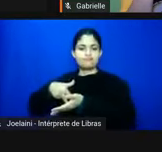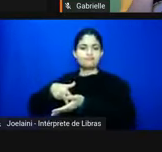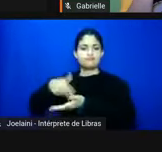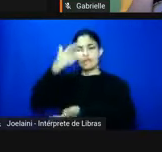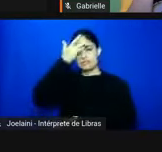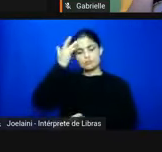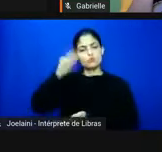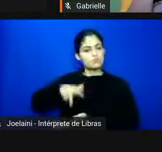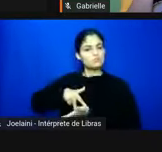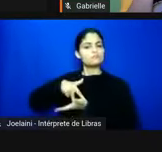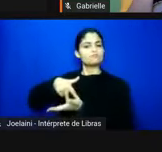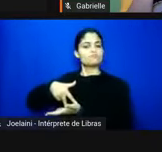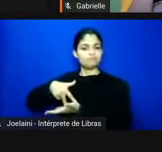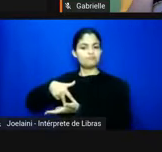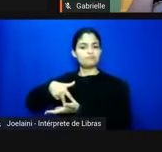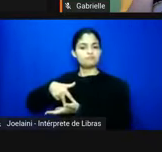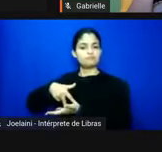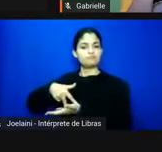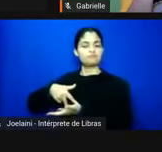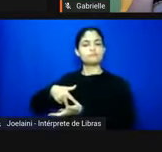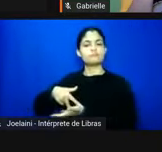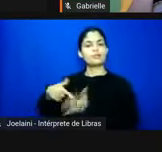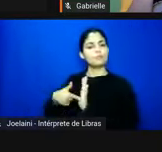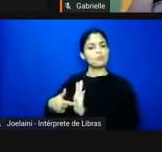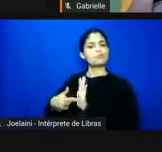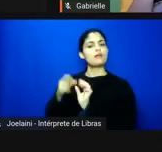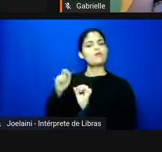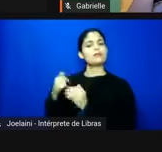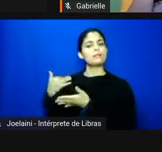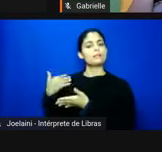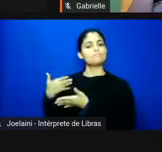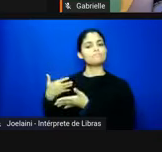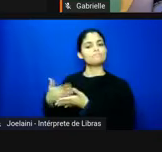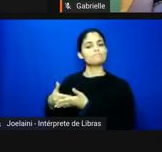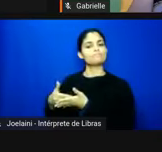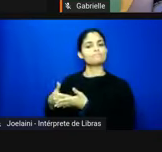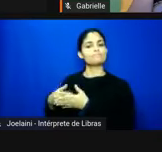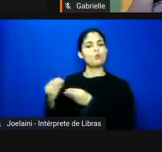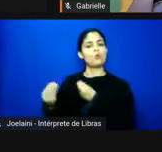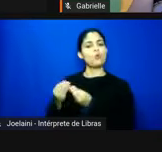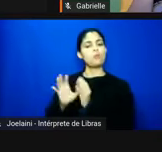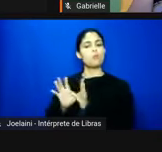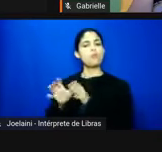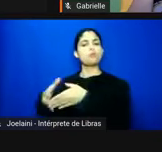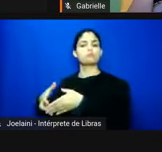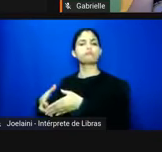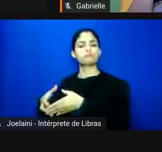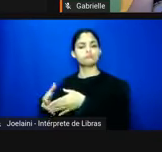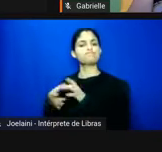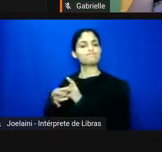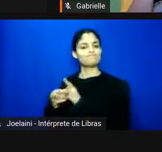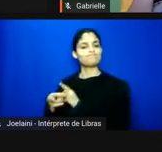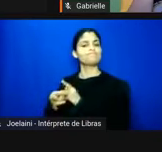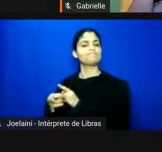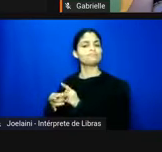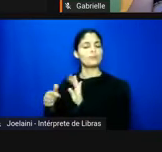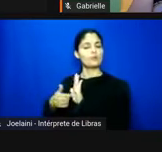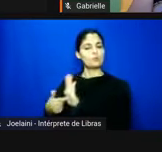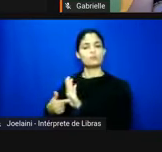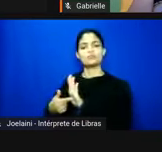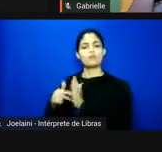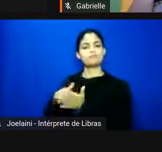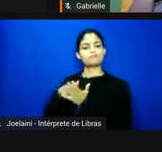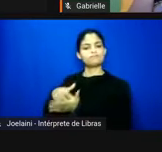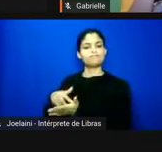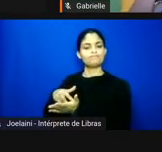afirmavam sobretudo naquilo que elas construíam como comunidade havia uma afirmação não só